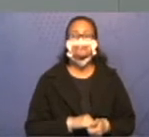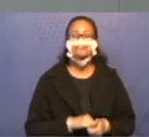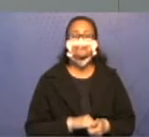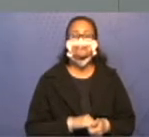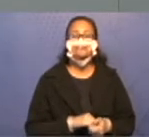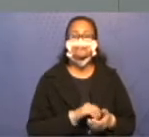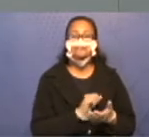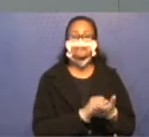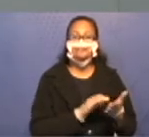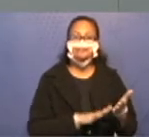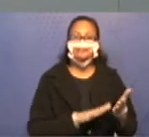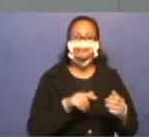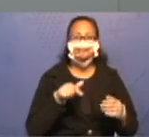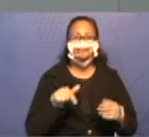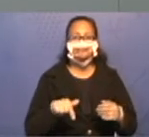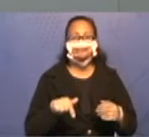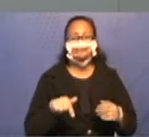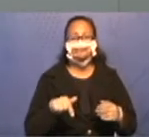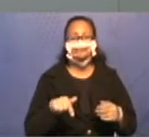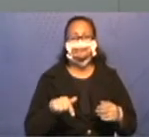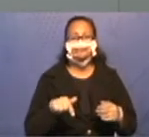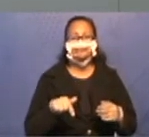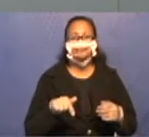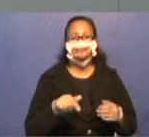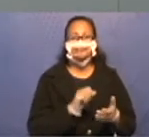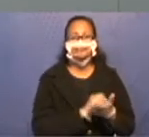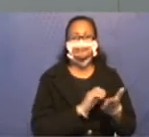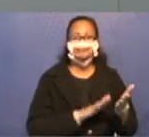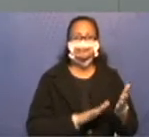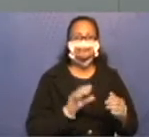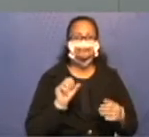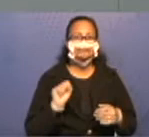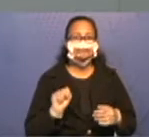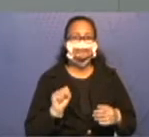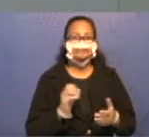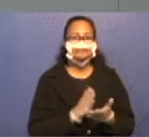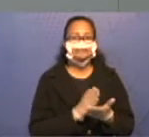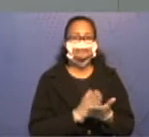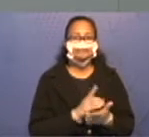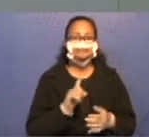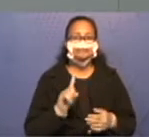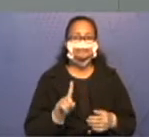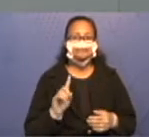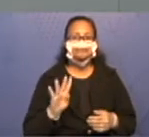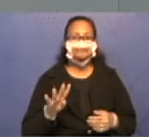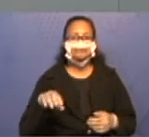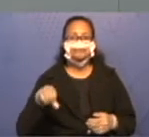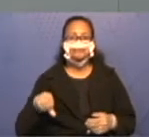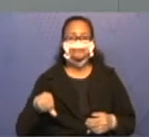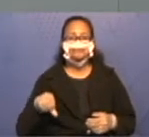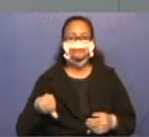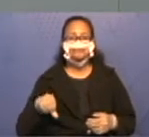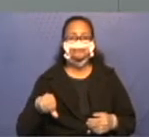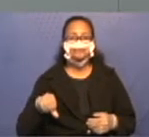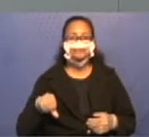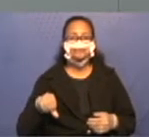Para o exercício 7 e 8 da página 149,